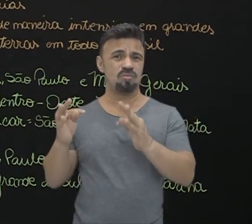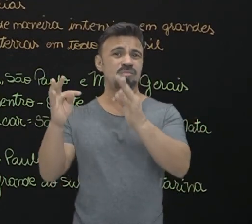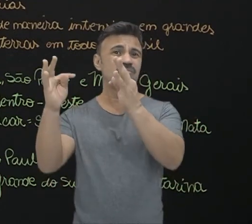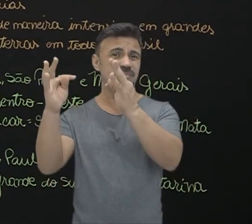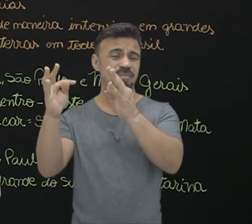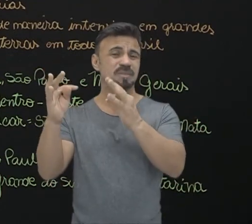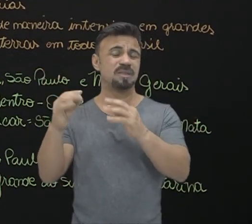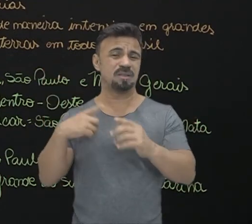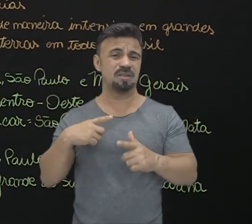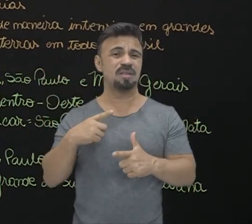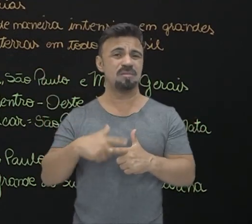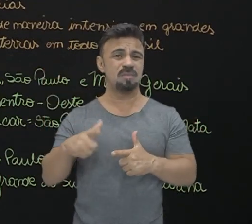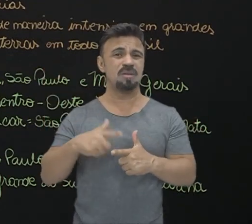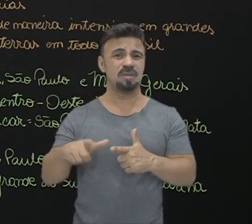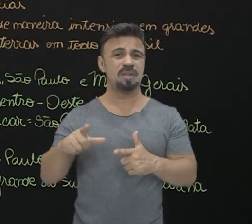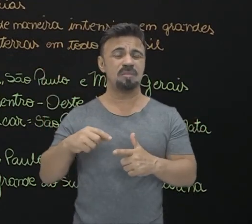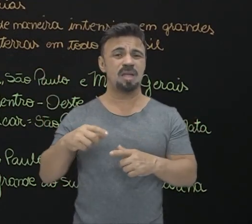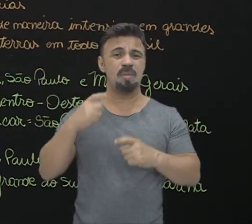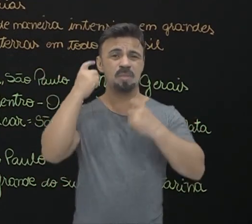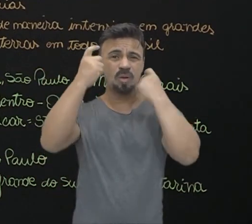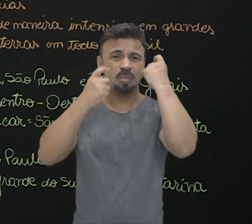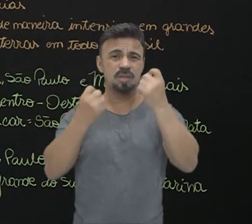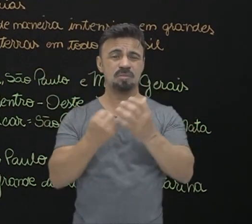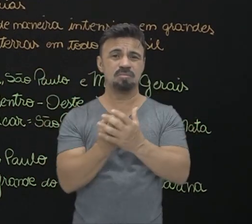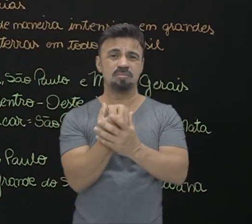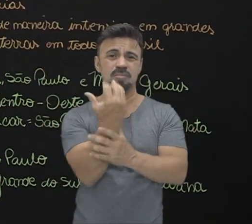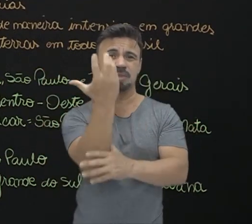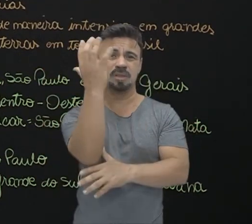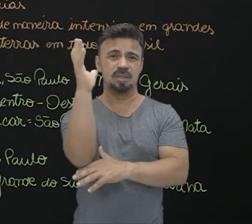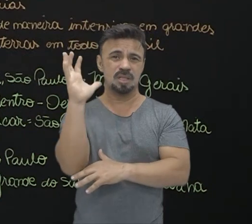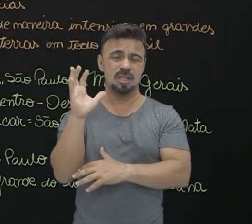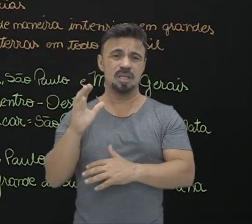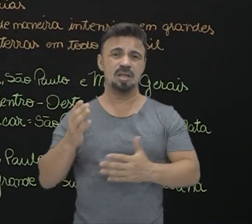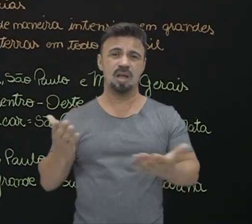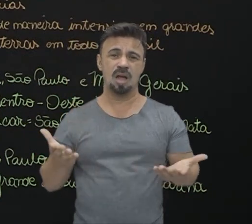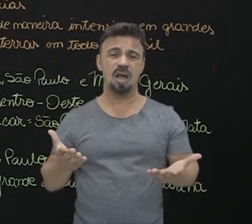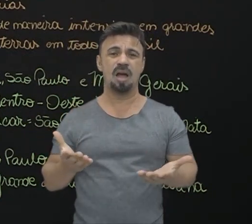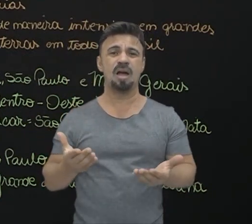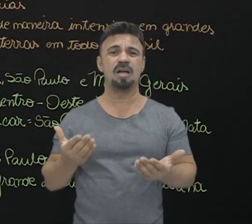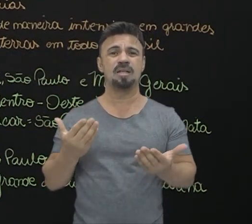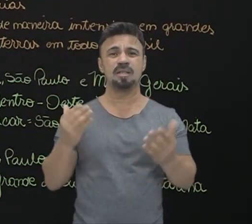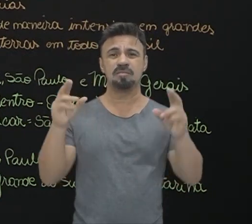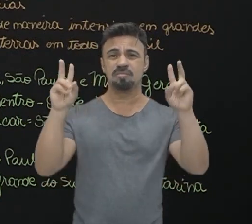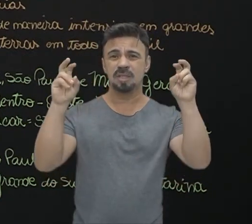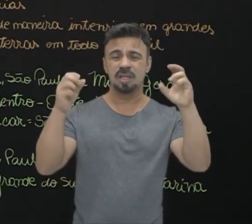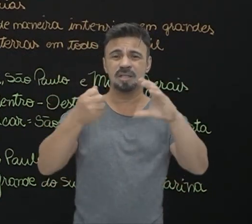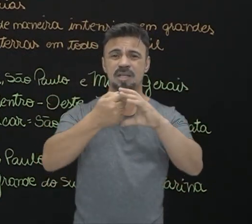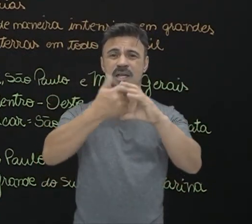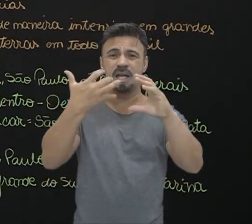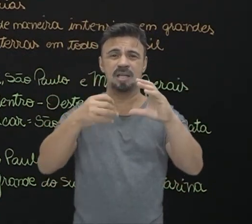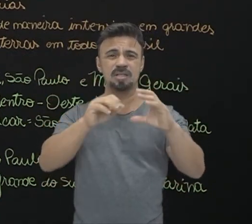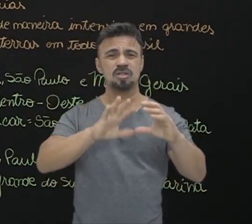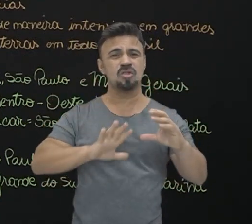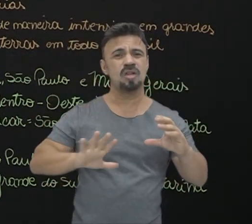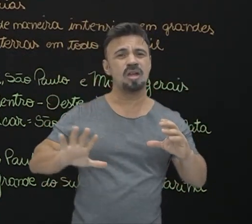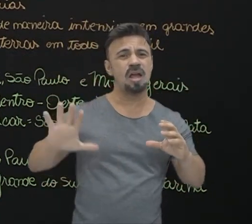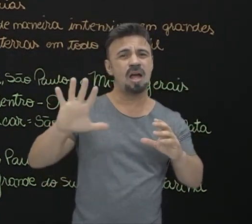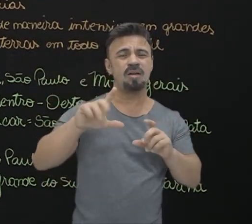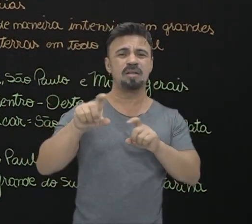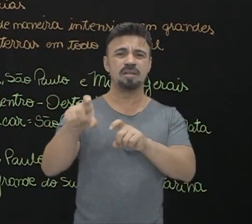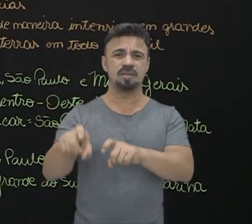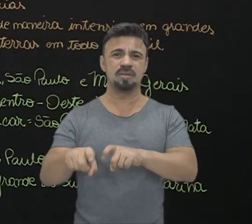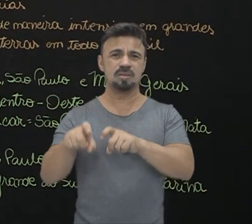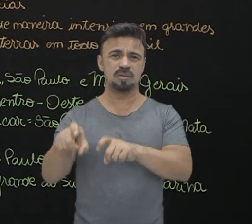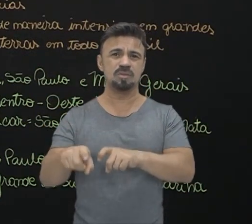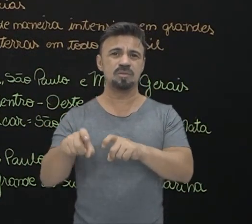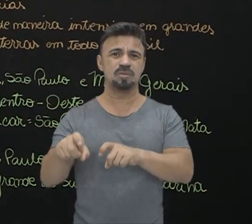a produtividade e a preocupação do meio ambiente. Essa é a aula que fala sobre as características gerais da agricultura nacional,